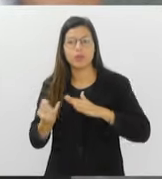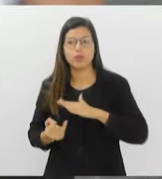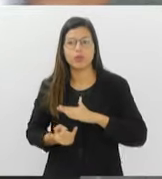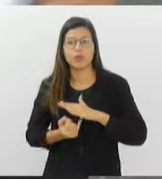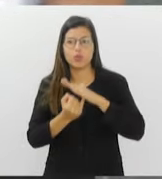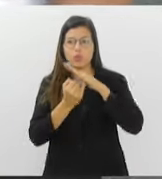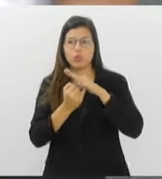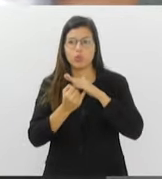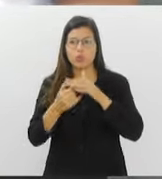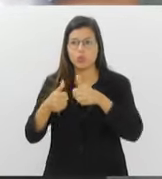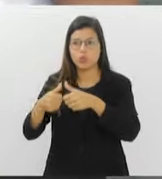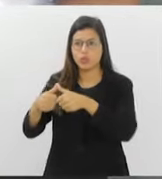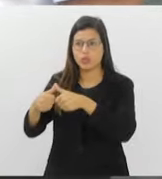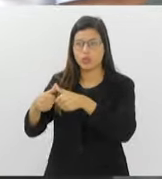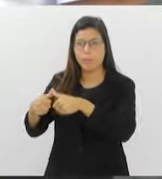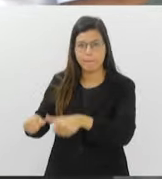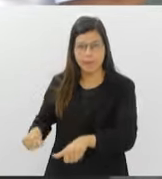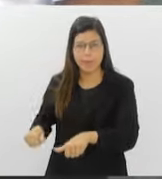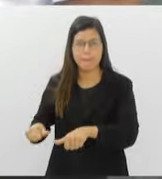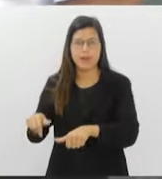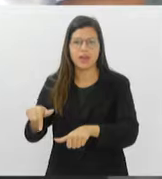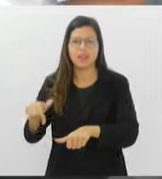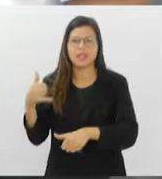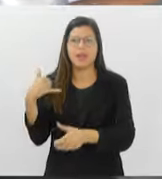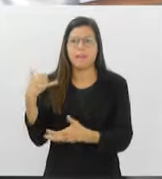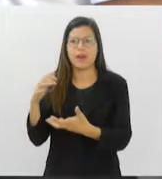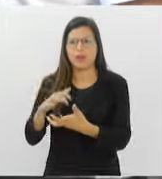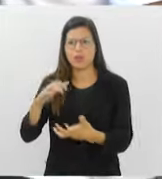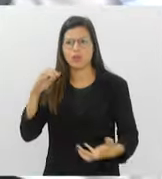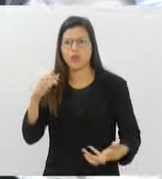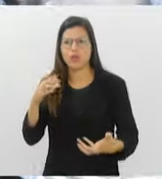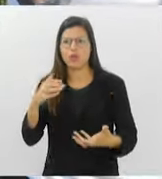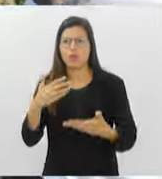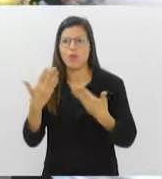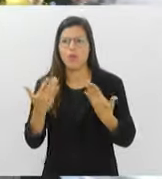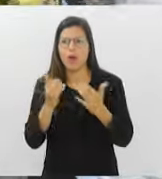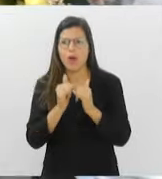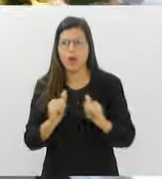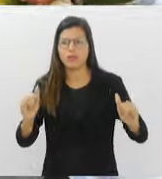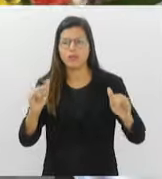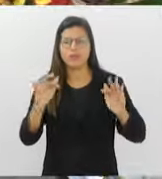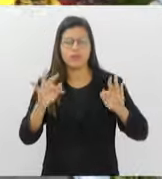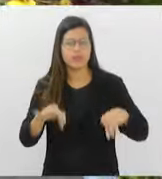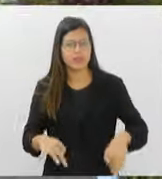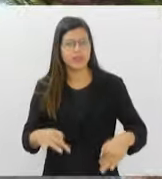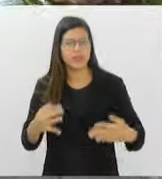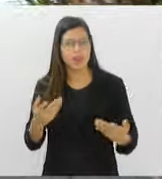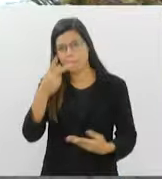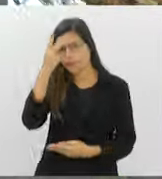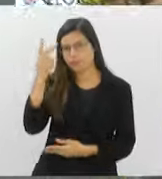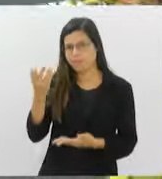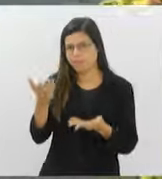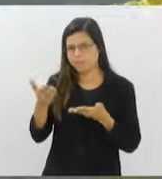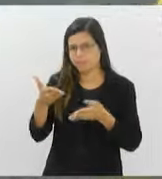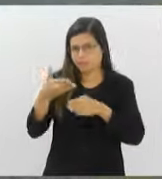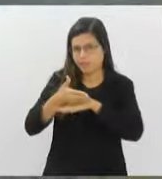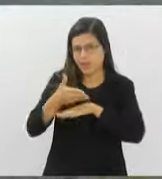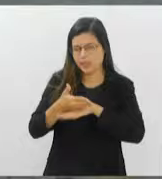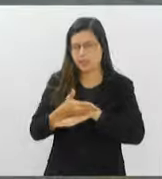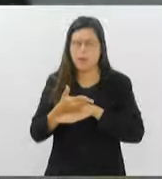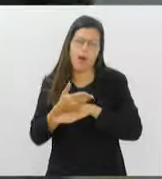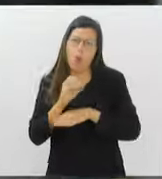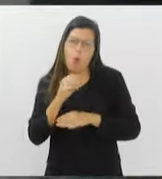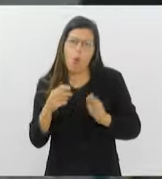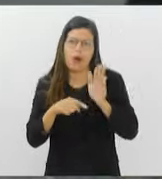Longa Permanência para Idosos, né? Qual o recado final que você deixa também pra essas pessoas que querem fazer parte e contribuir de alguma forma?